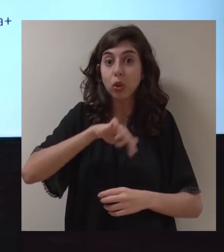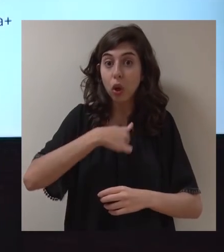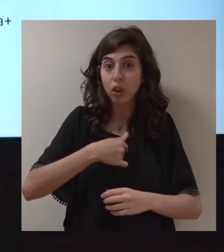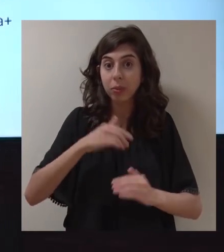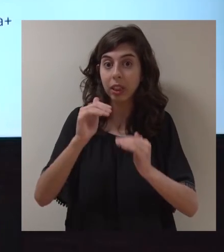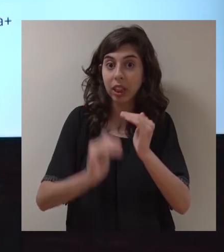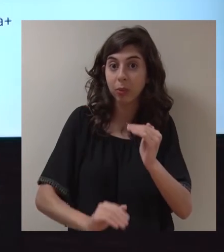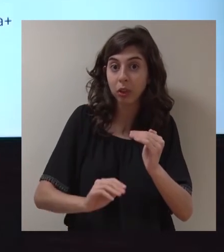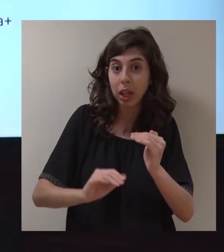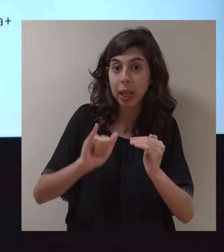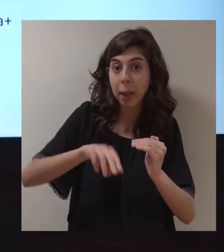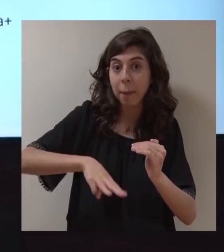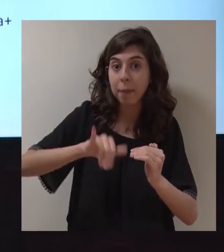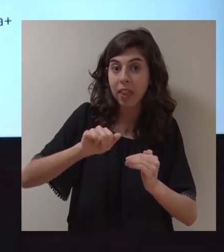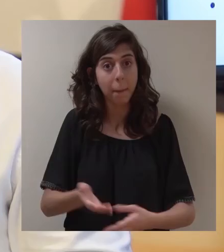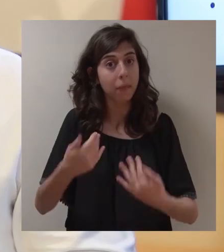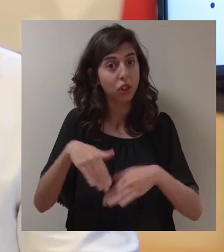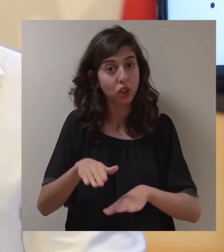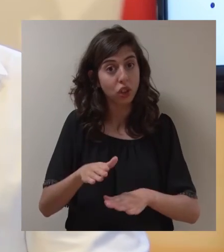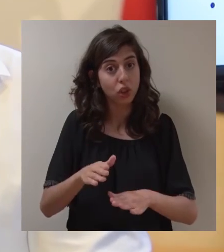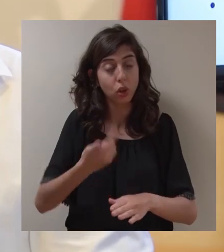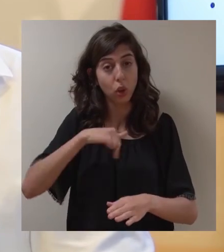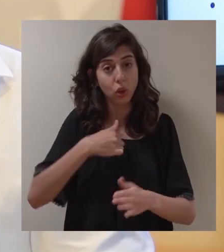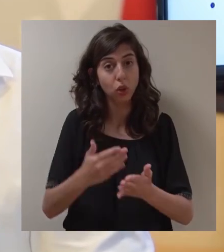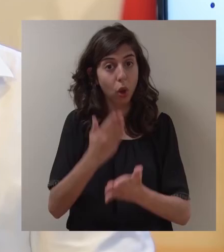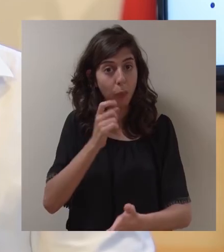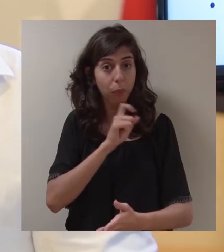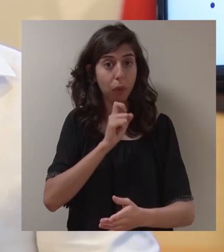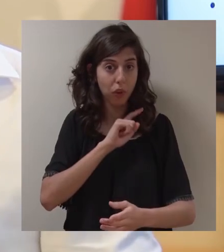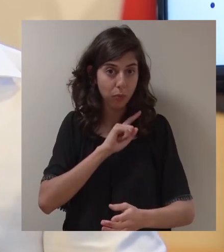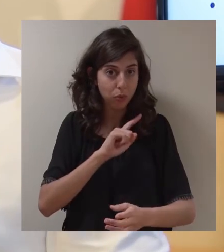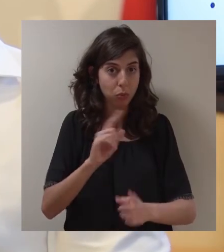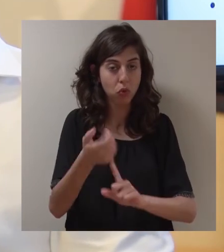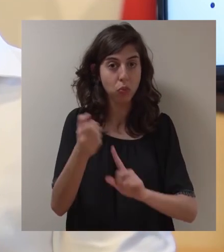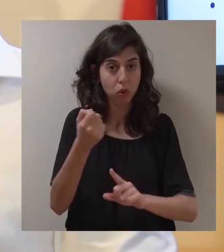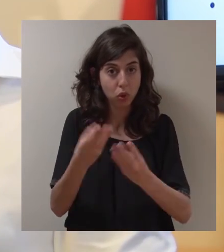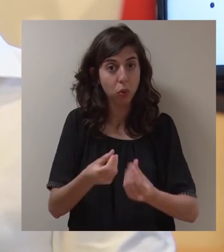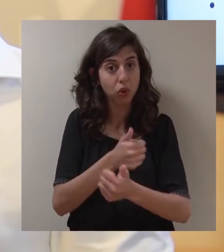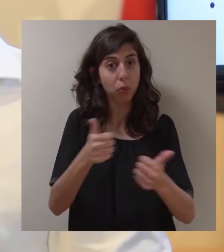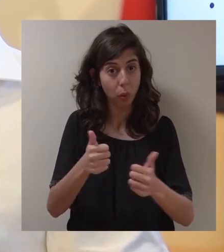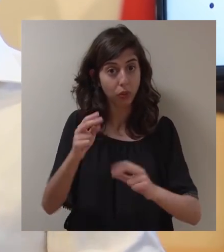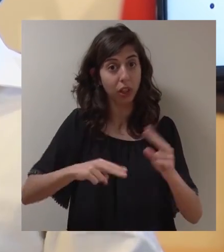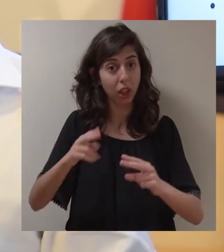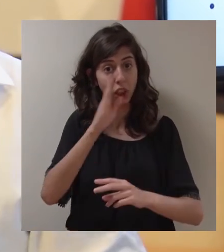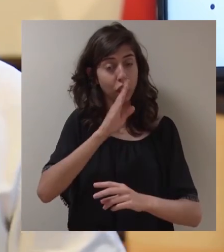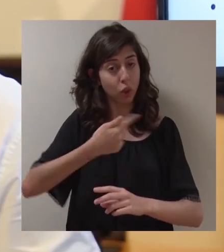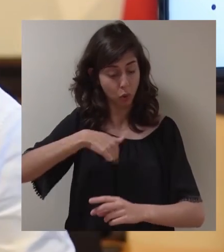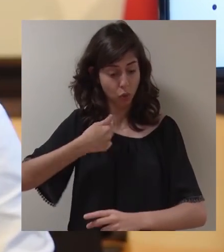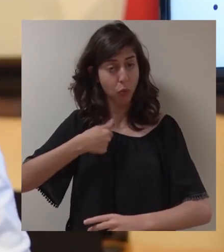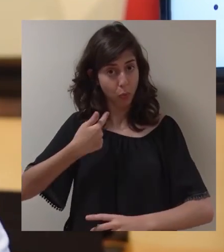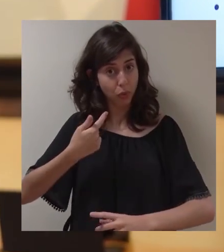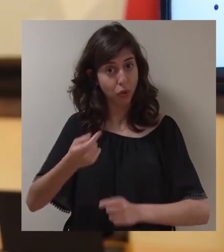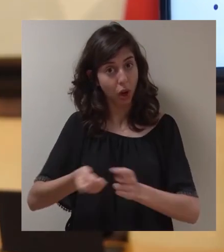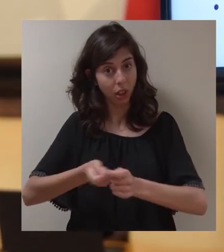seis anos, baixámos três vezes a fatura do IMI. Mas só podemos ser auspiciosos nas boas contas fiscais se tivermos nós